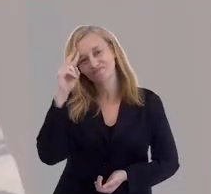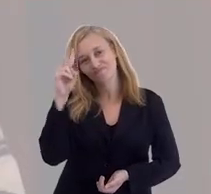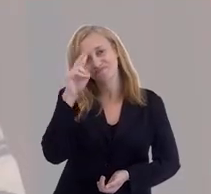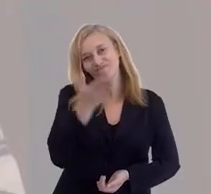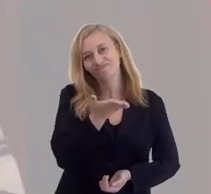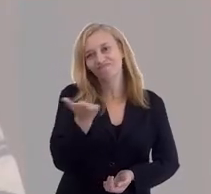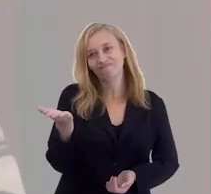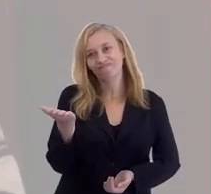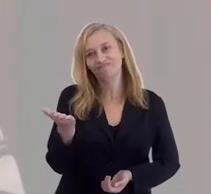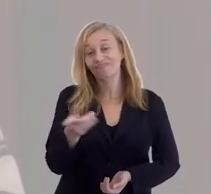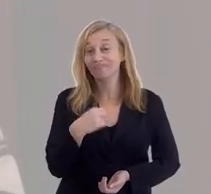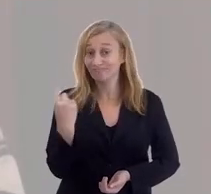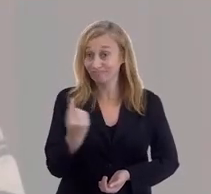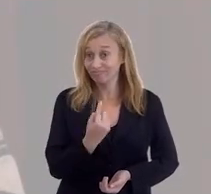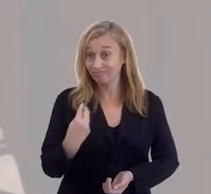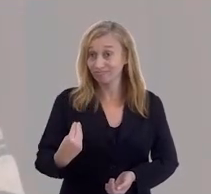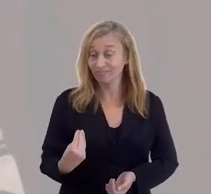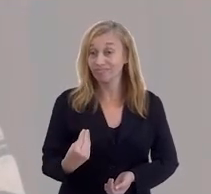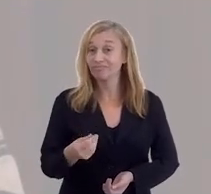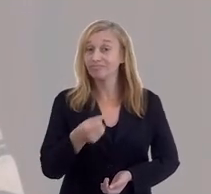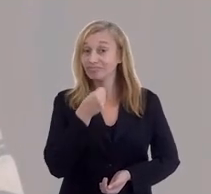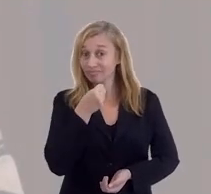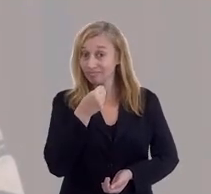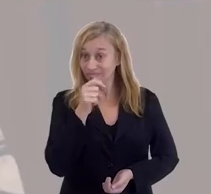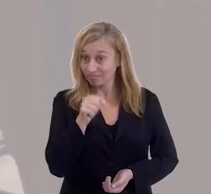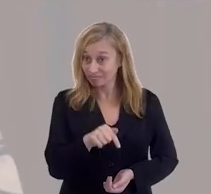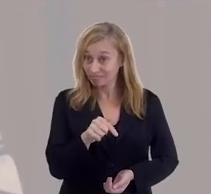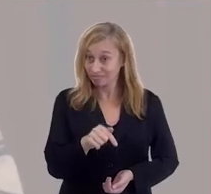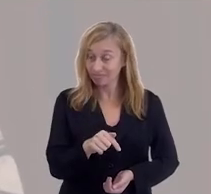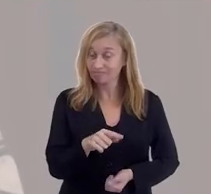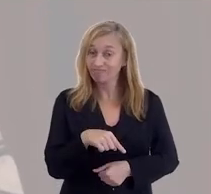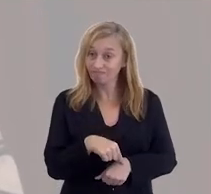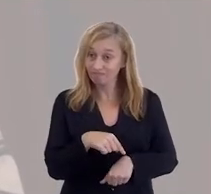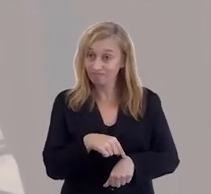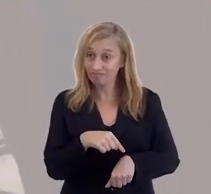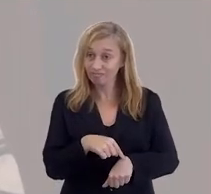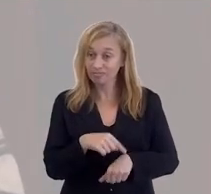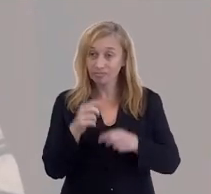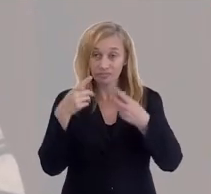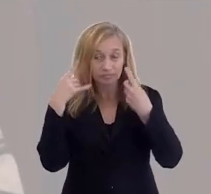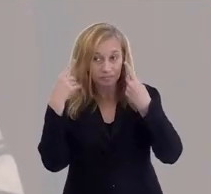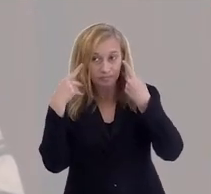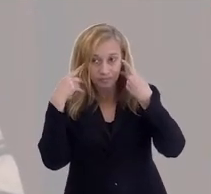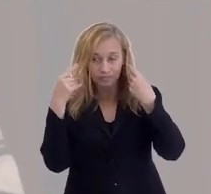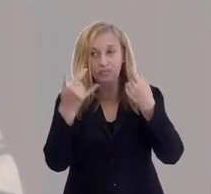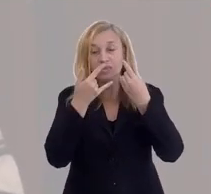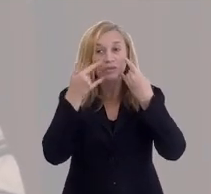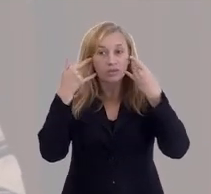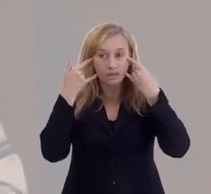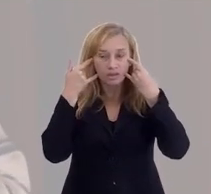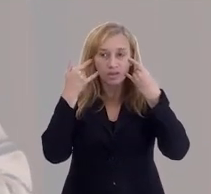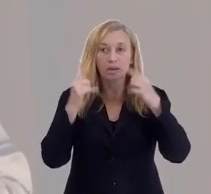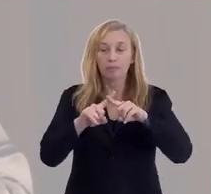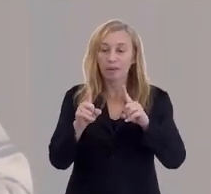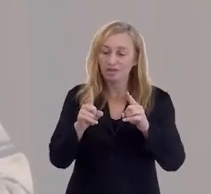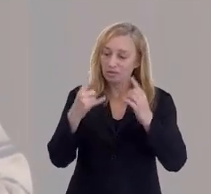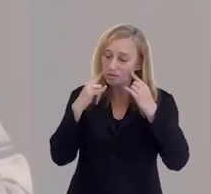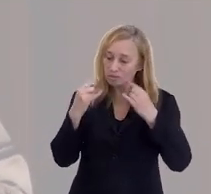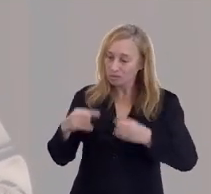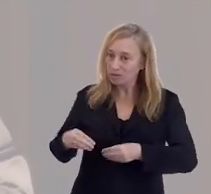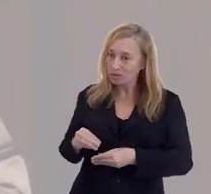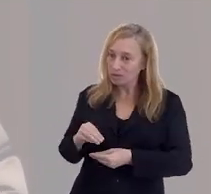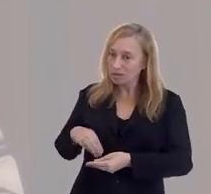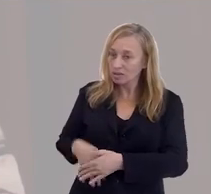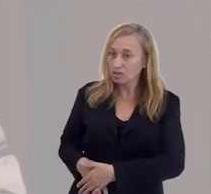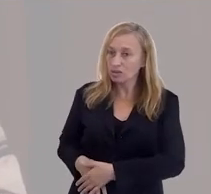E quero lembrar a vocês que nós estamos aqui nessa entrevista num momento sem máscara, mas as nossas máscaras